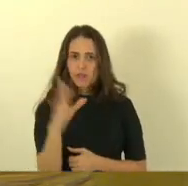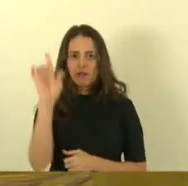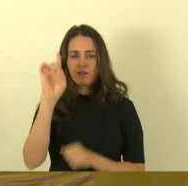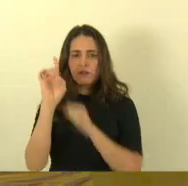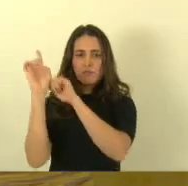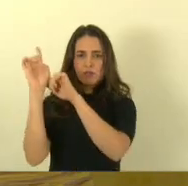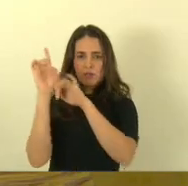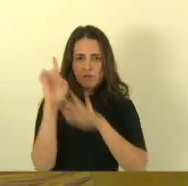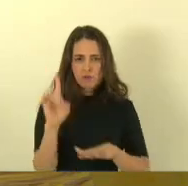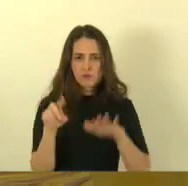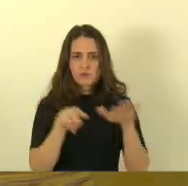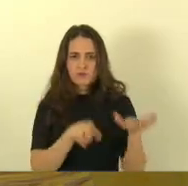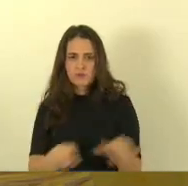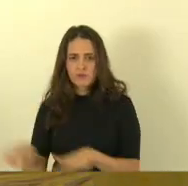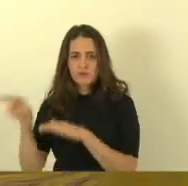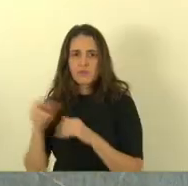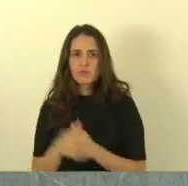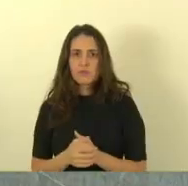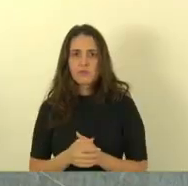nos abençoar nessa semana.